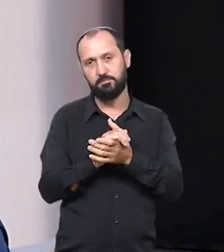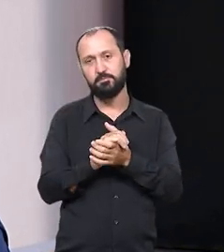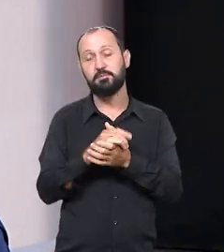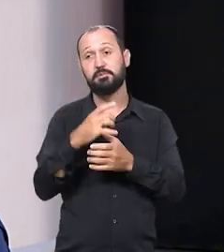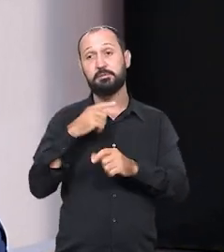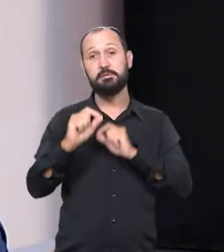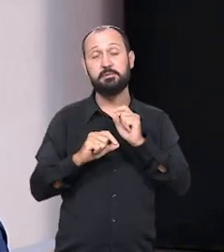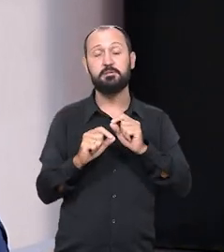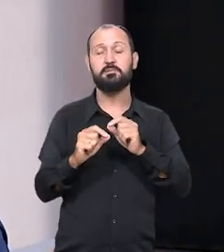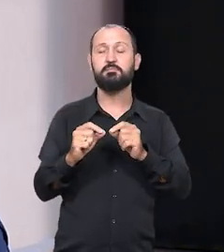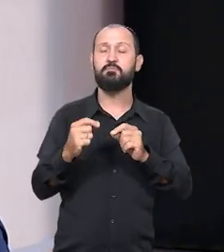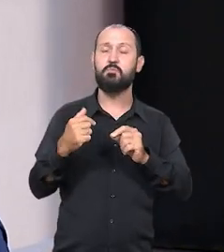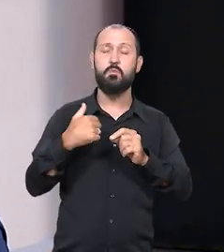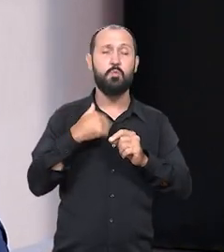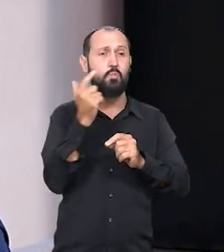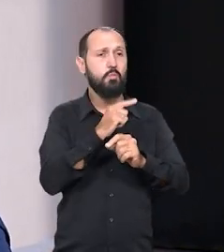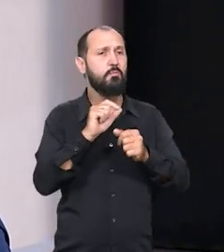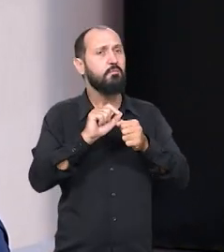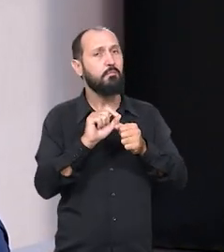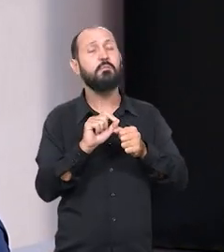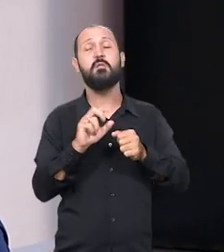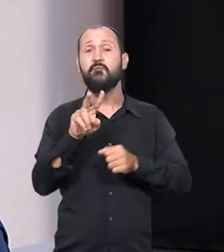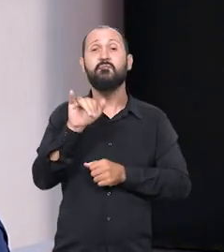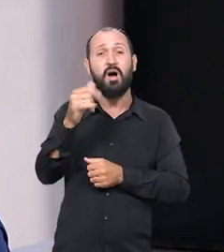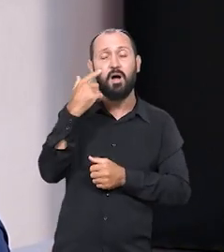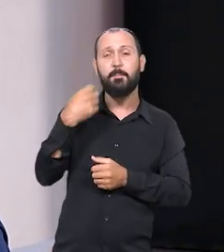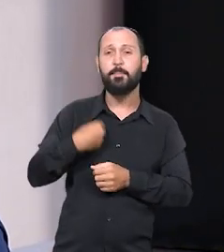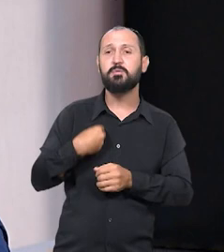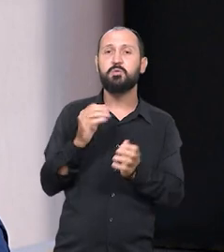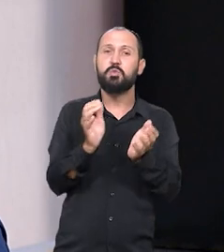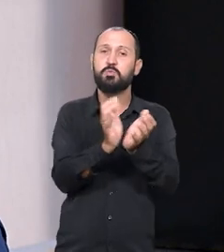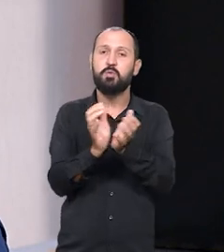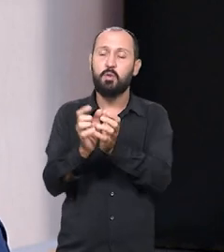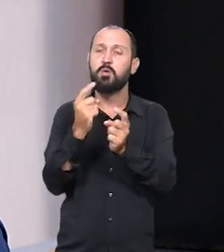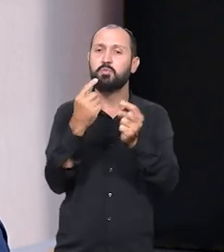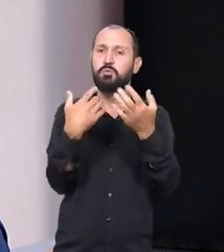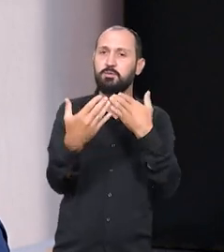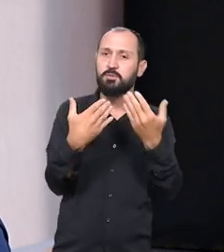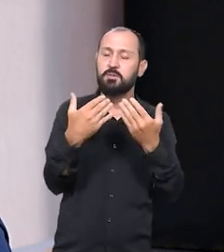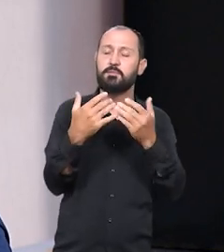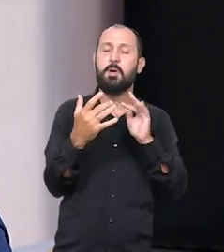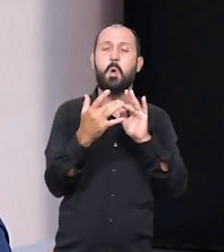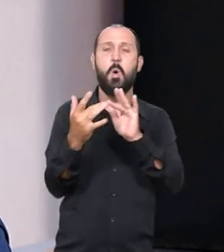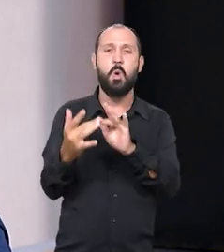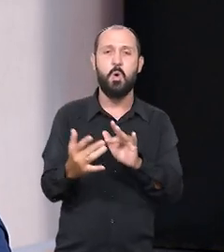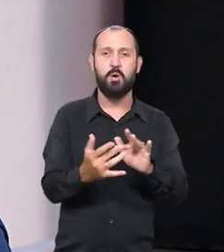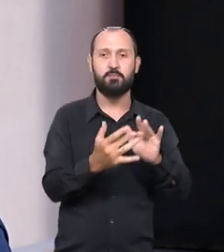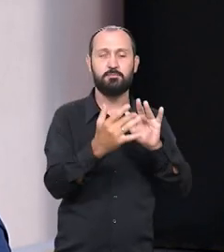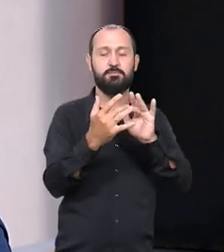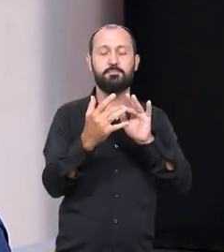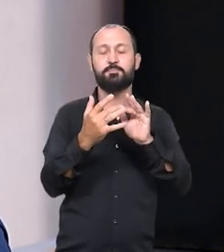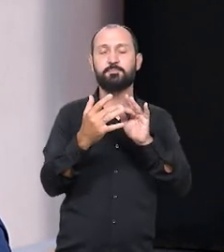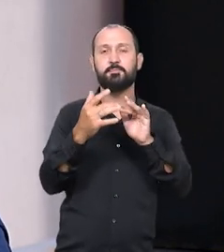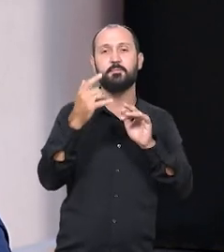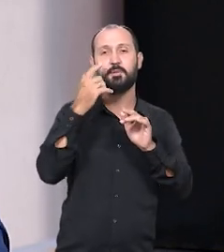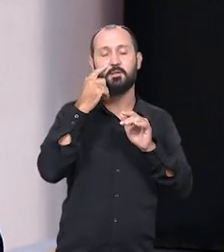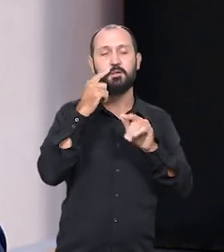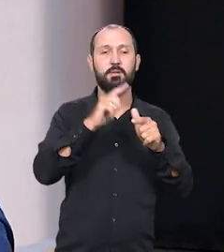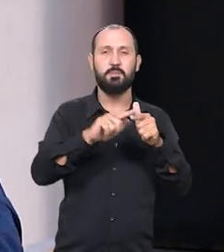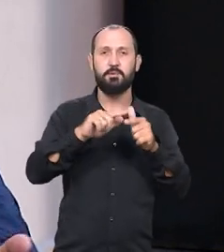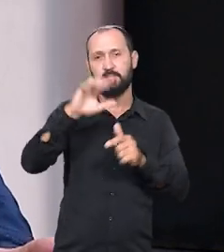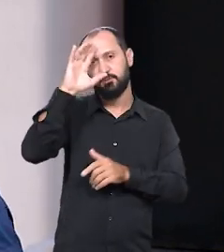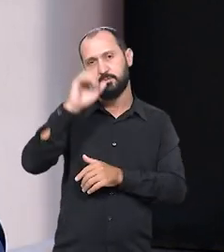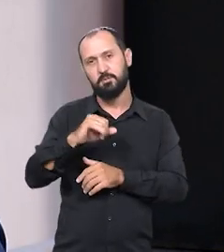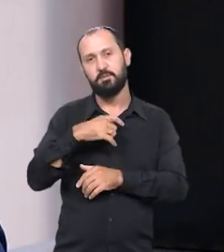alcance será feito. E justamente participando dessa comissão, pretendo discutir de forma mais próxima, para a gente tentar solucionar esses problemas. O